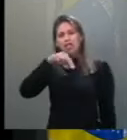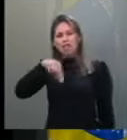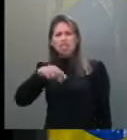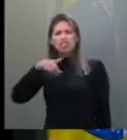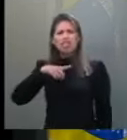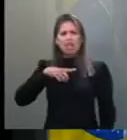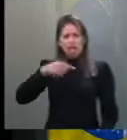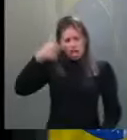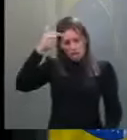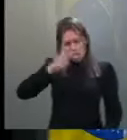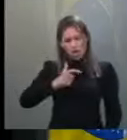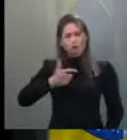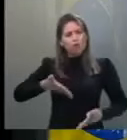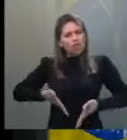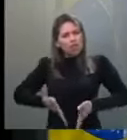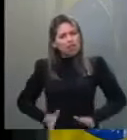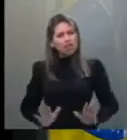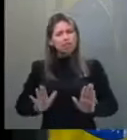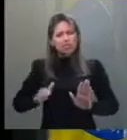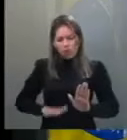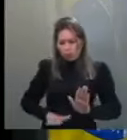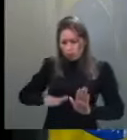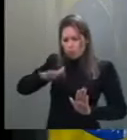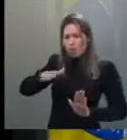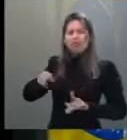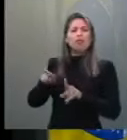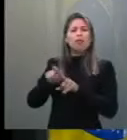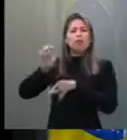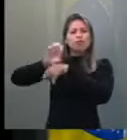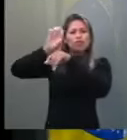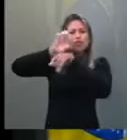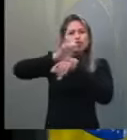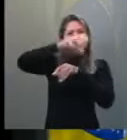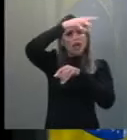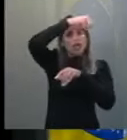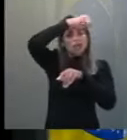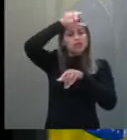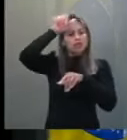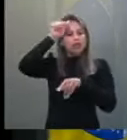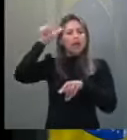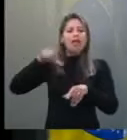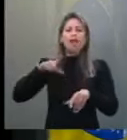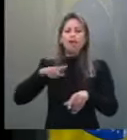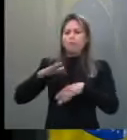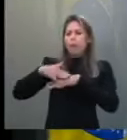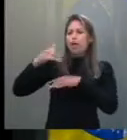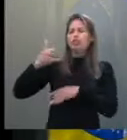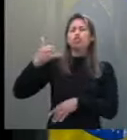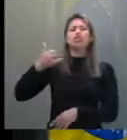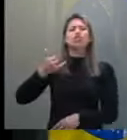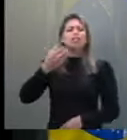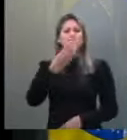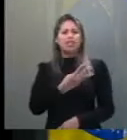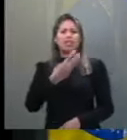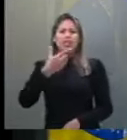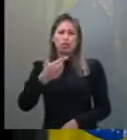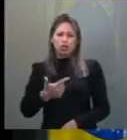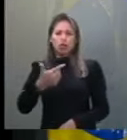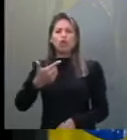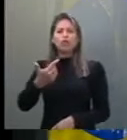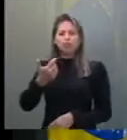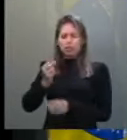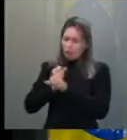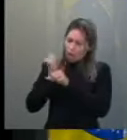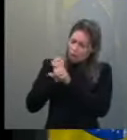toda uma história política, são 32 anos de mandato. 32